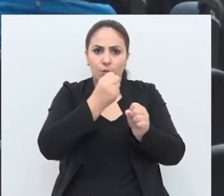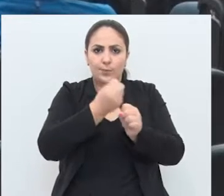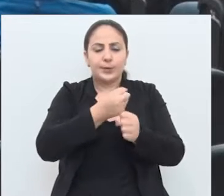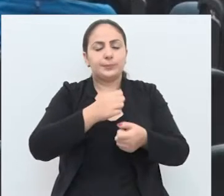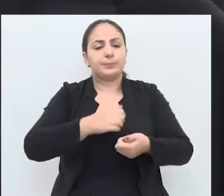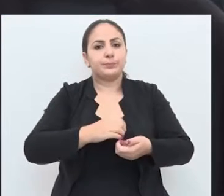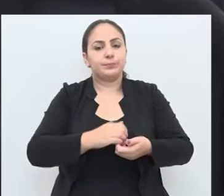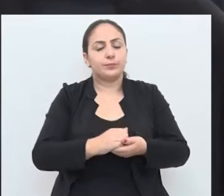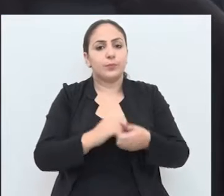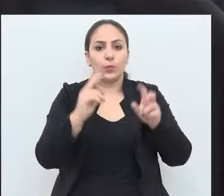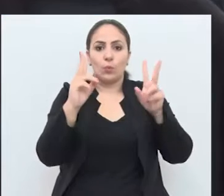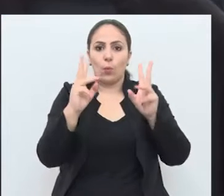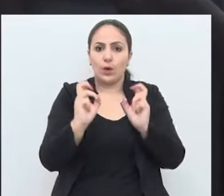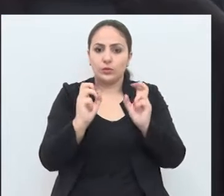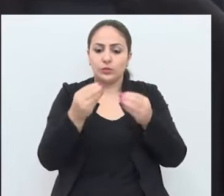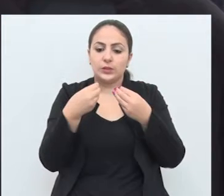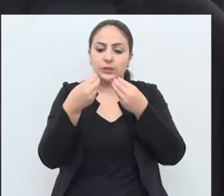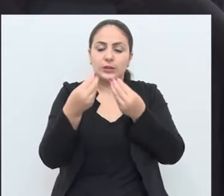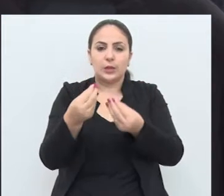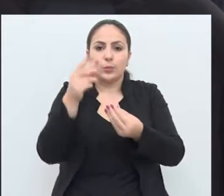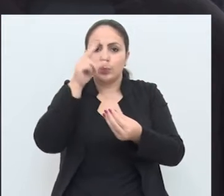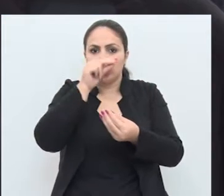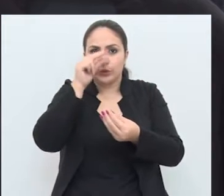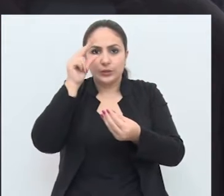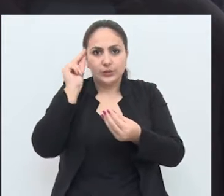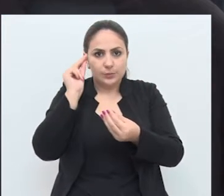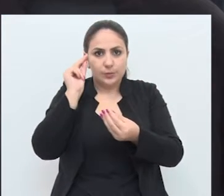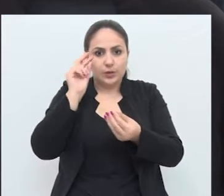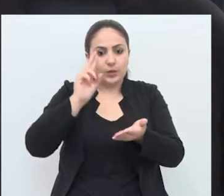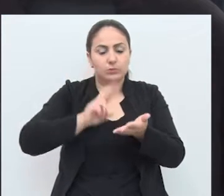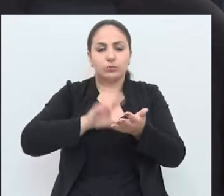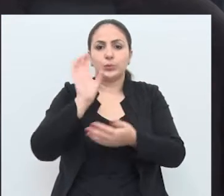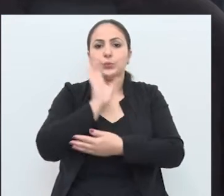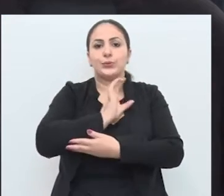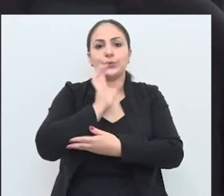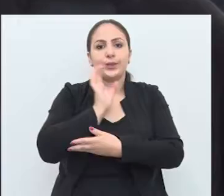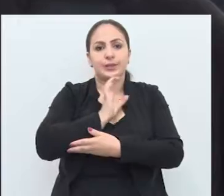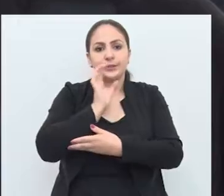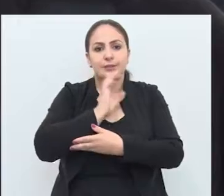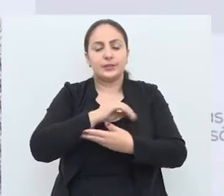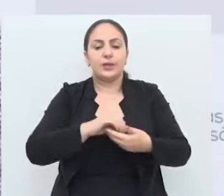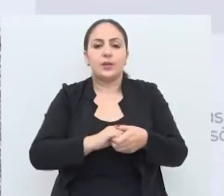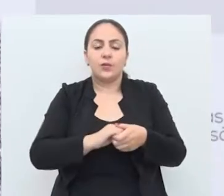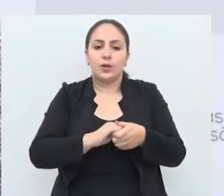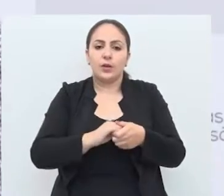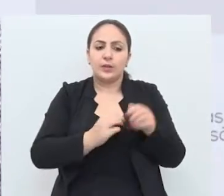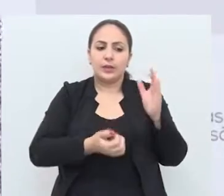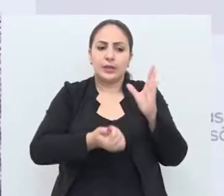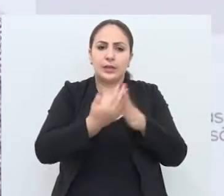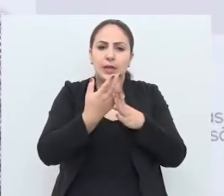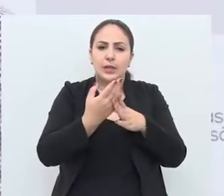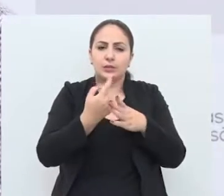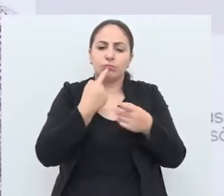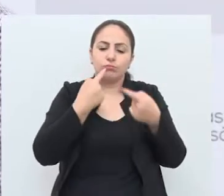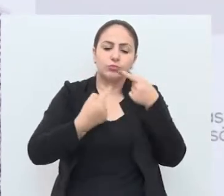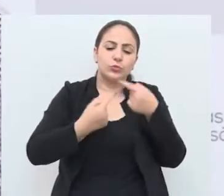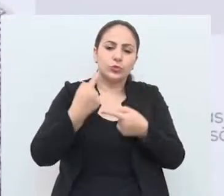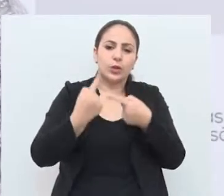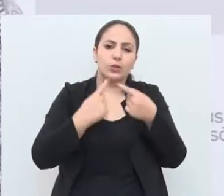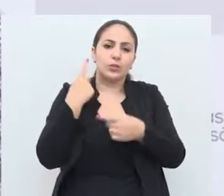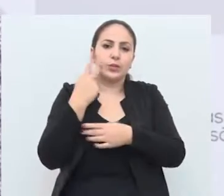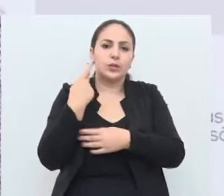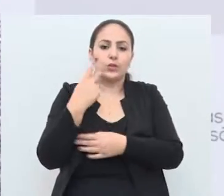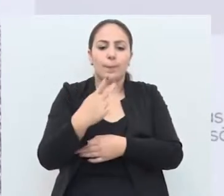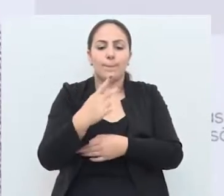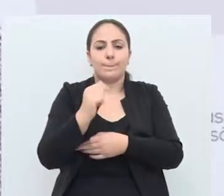obras. A matéria encaminhada pelo Executivo em regime de urgência foi construída em diálogo com o